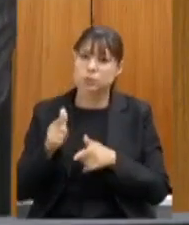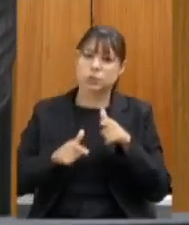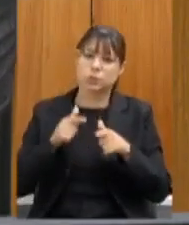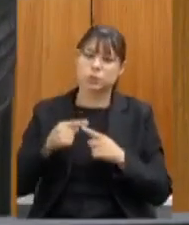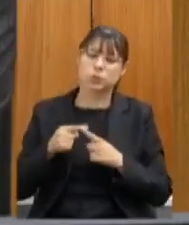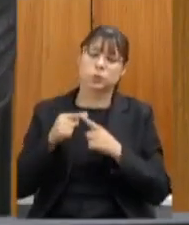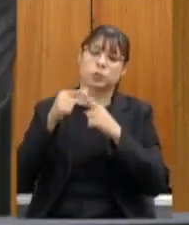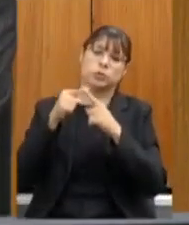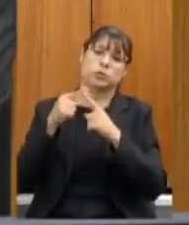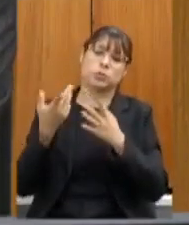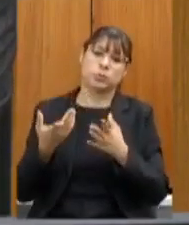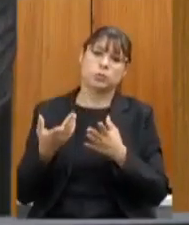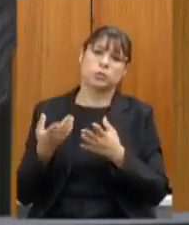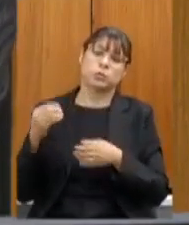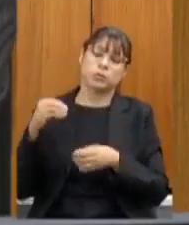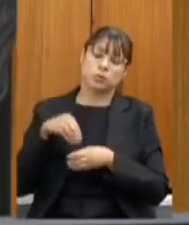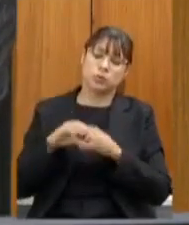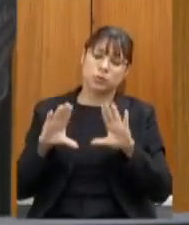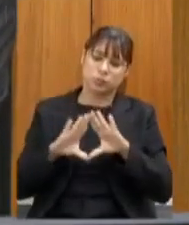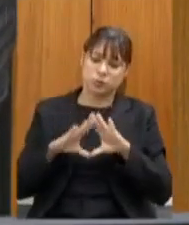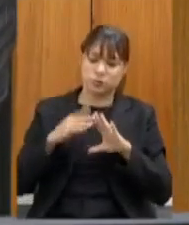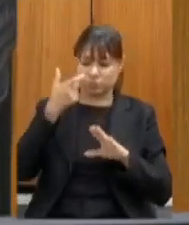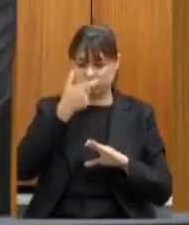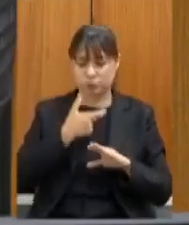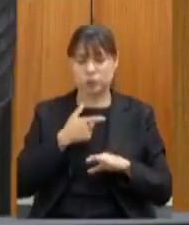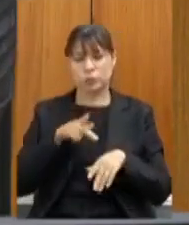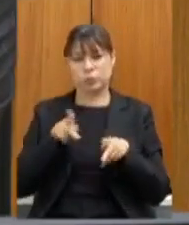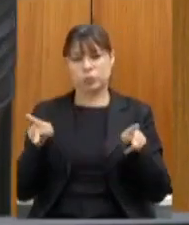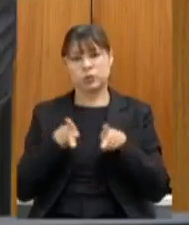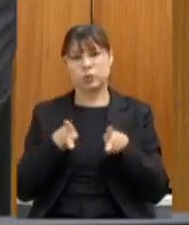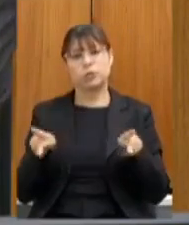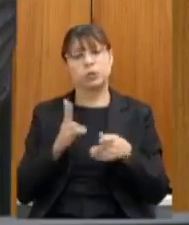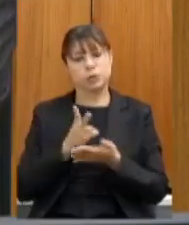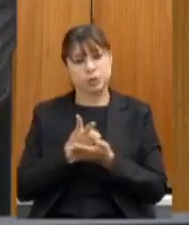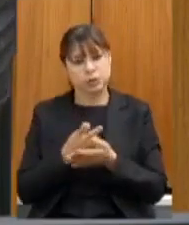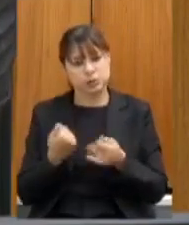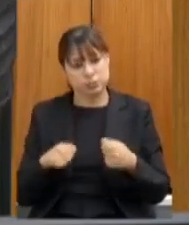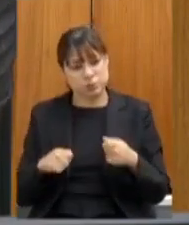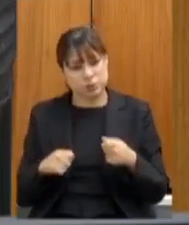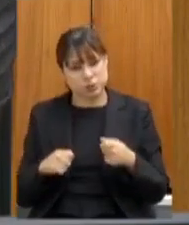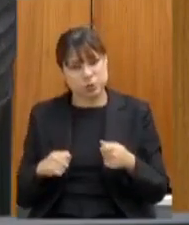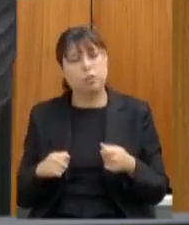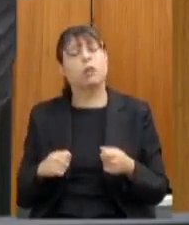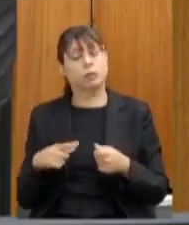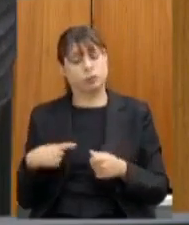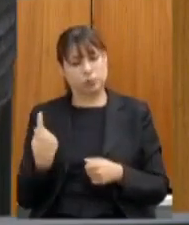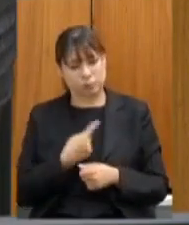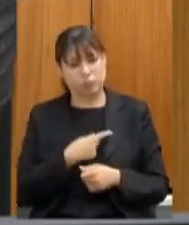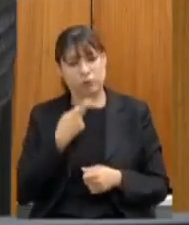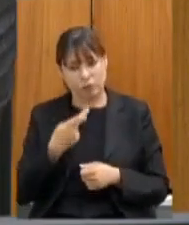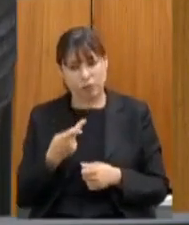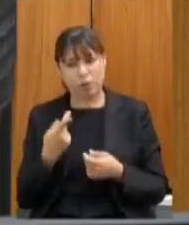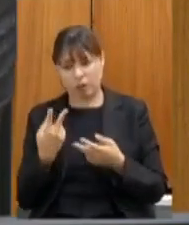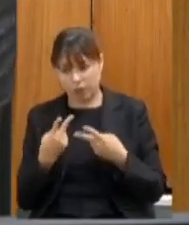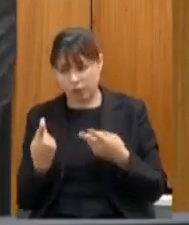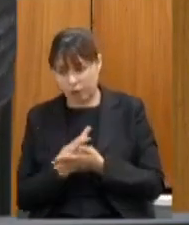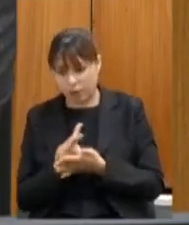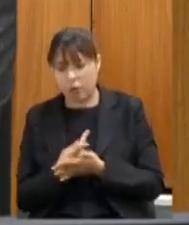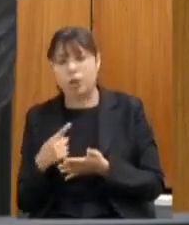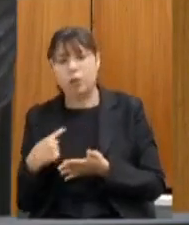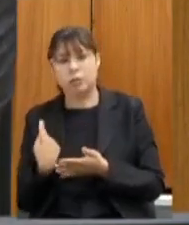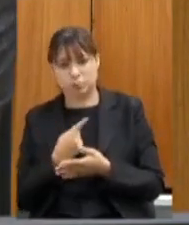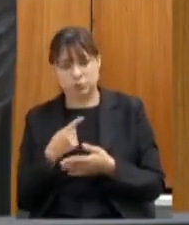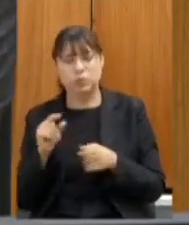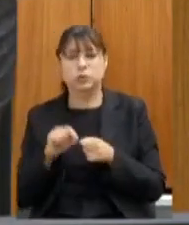positivas nessa casa como professor vamos sempre quando precisar levar alguma crítica nós vamos levar como já fizemos algumas